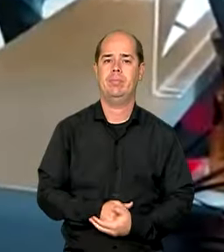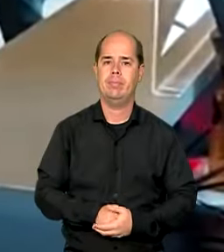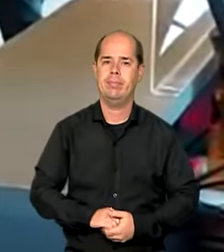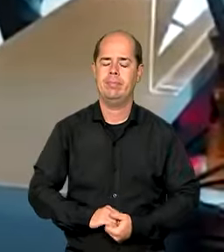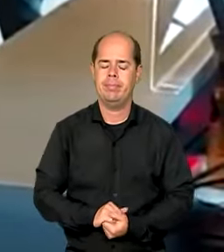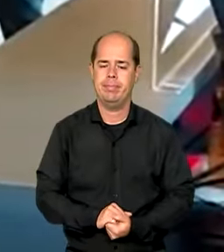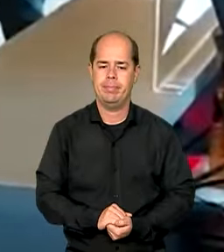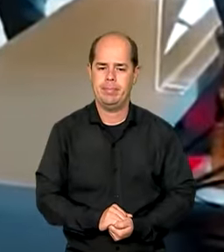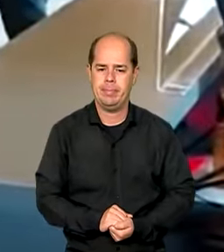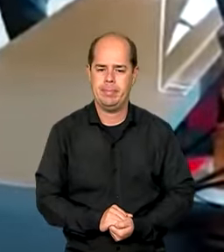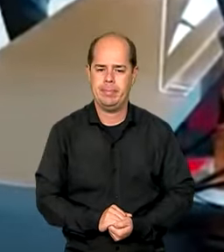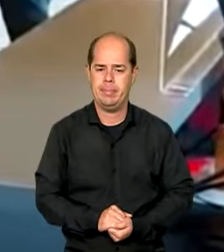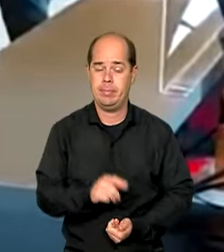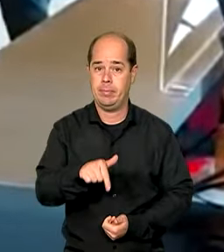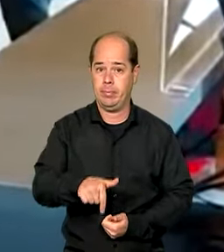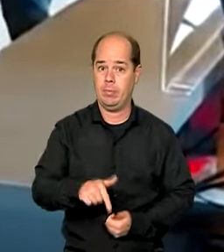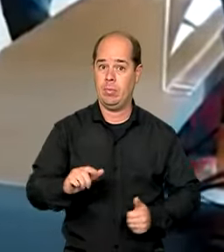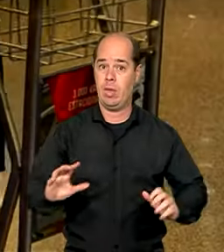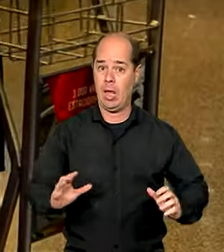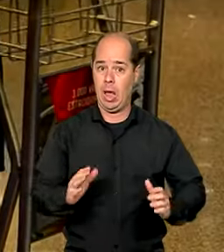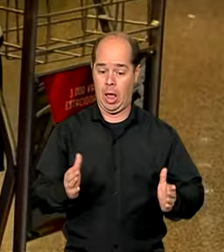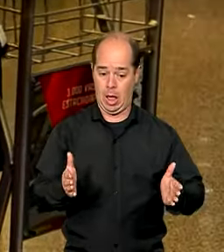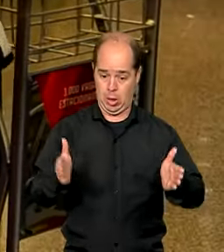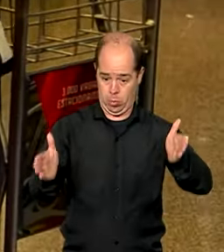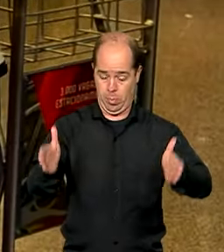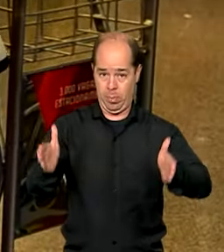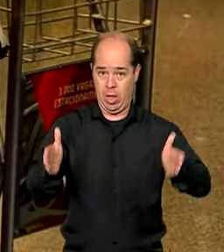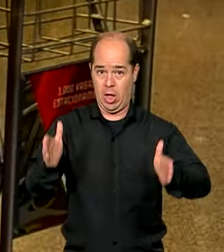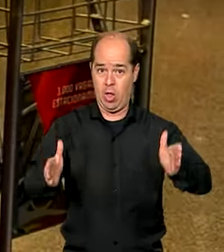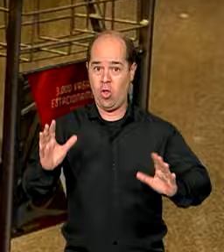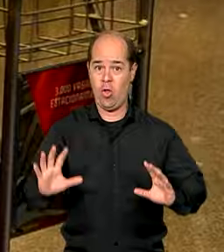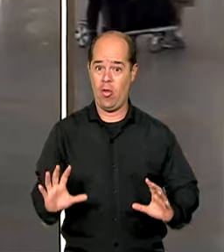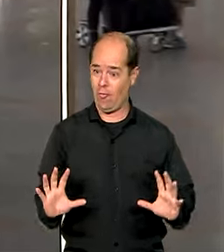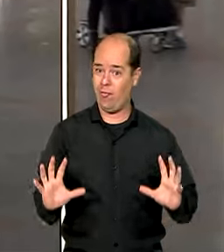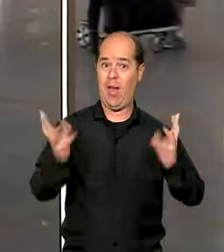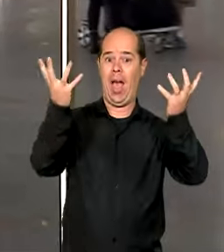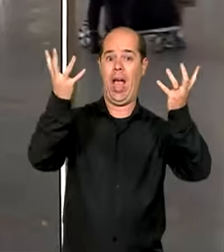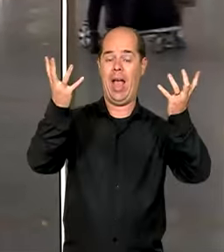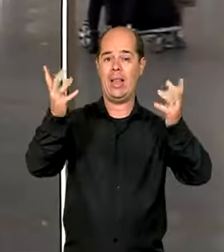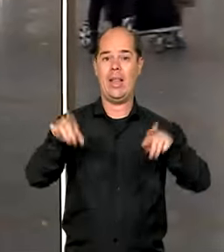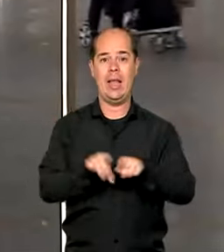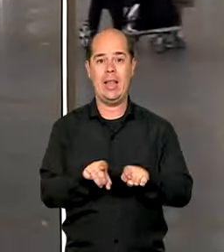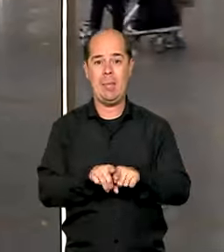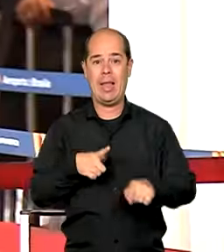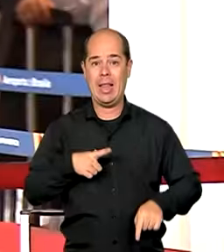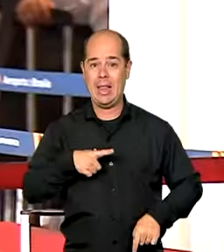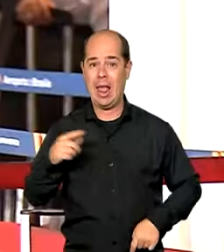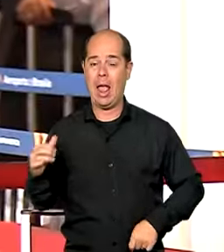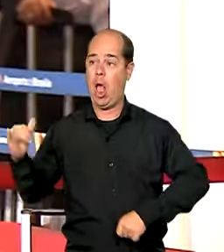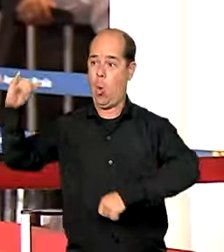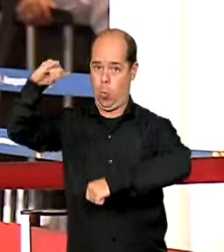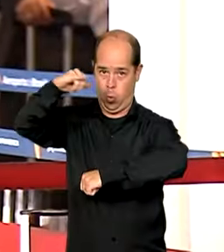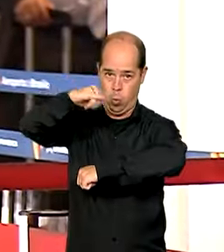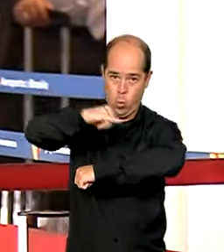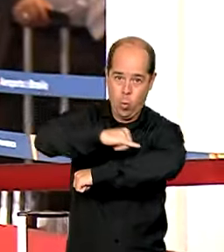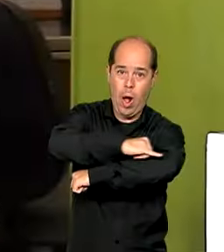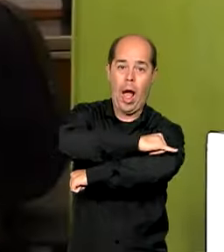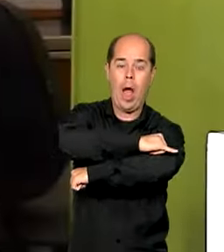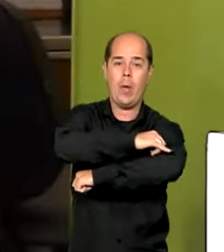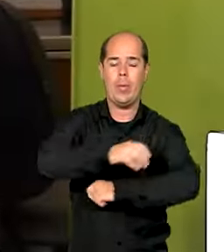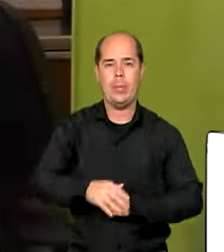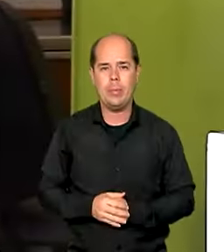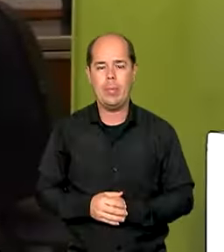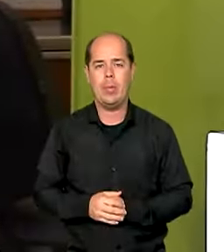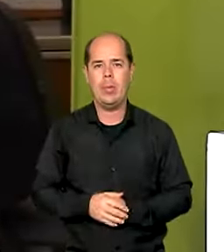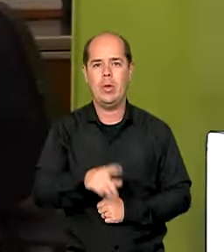Neste período de festas, o governo federal iniciou também uma operação especial nos aeroportos. A Agência Nacional de